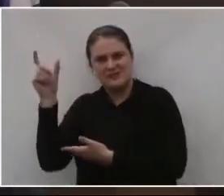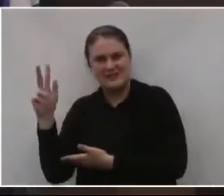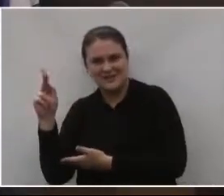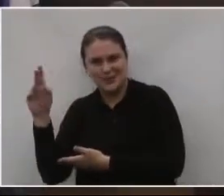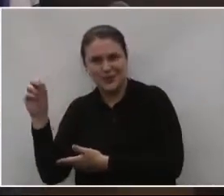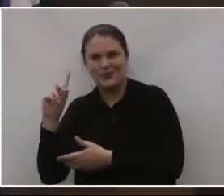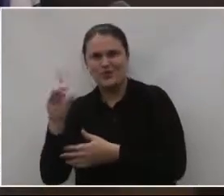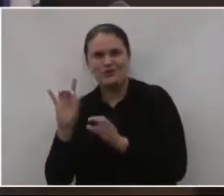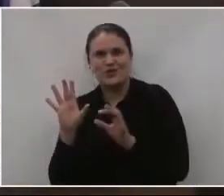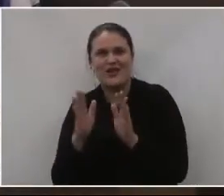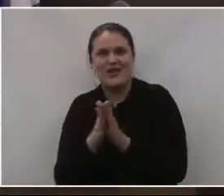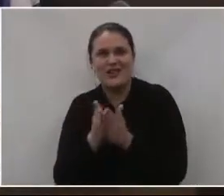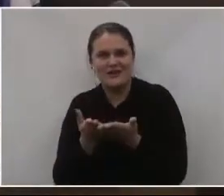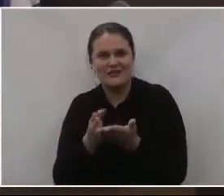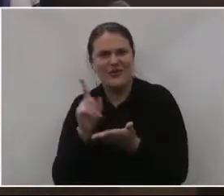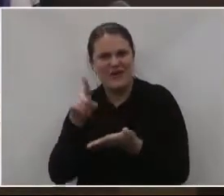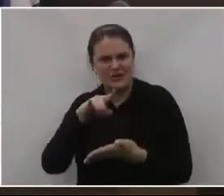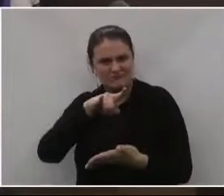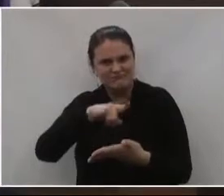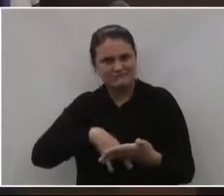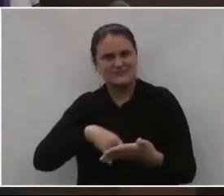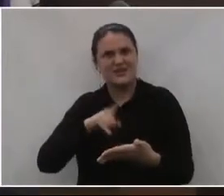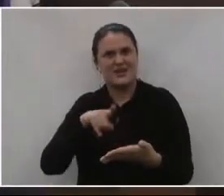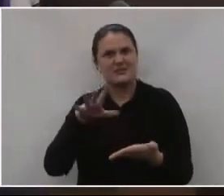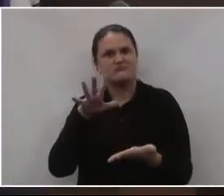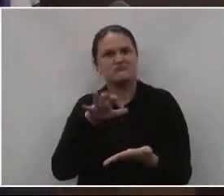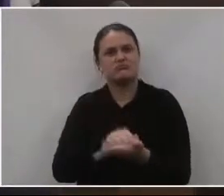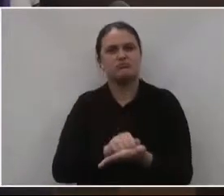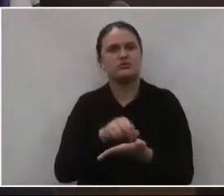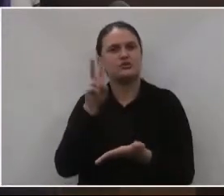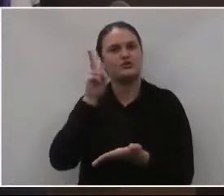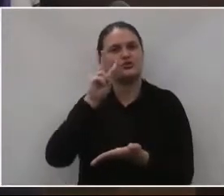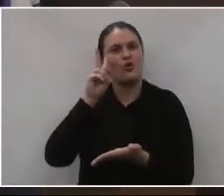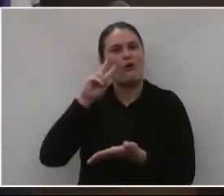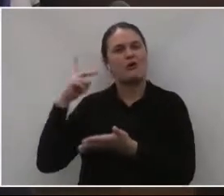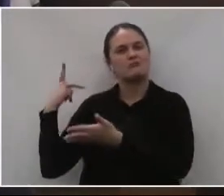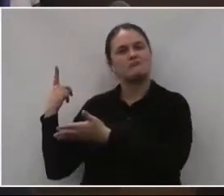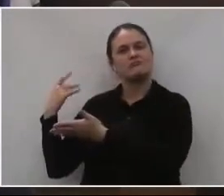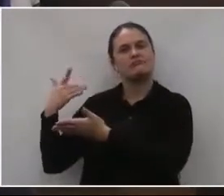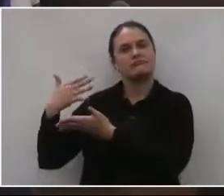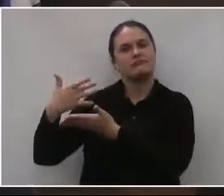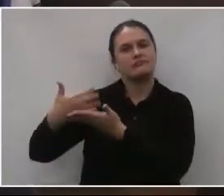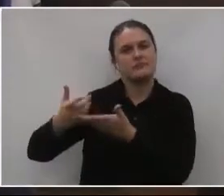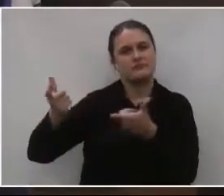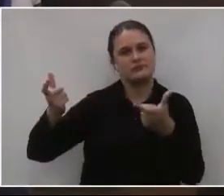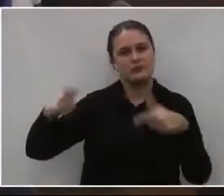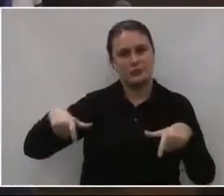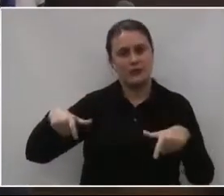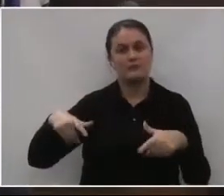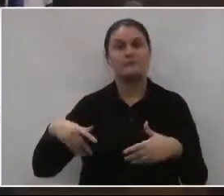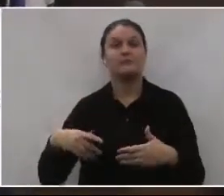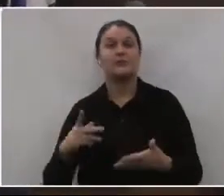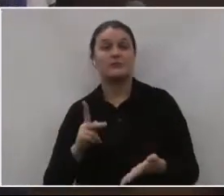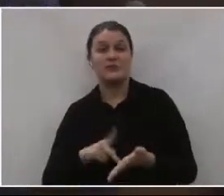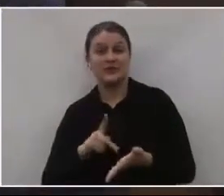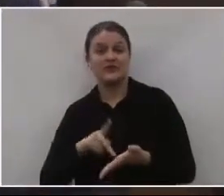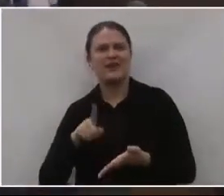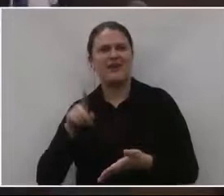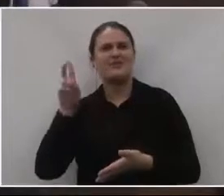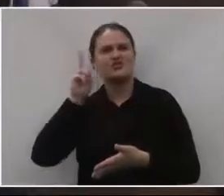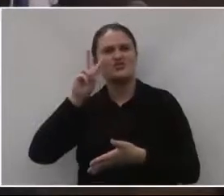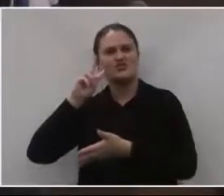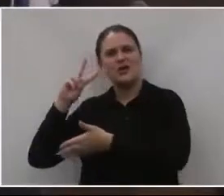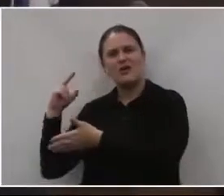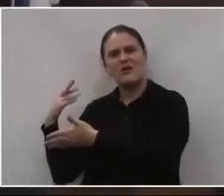apenas um livro, é um documento, um registro, um resgate histórico do nosso futebol? Na realidade é um resgate